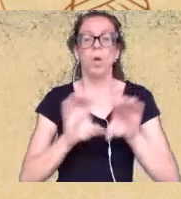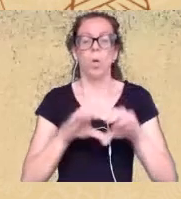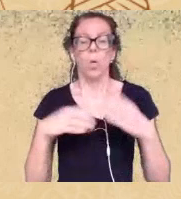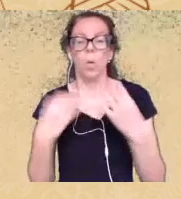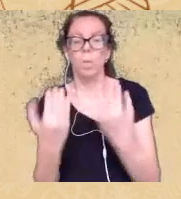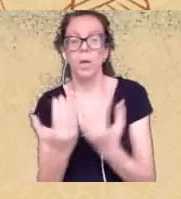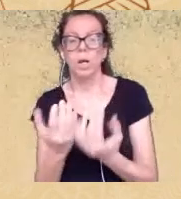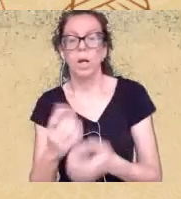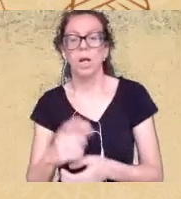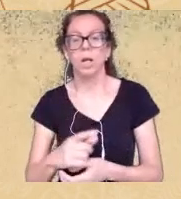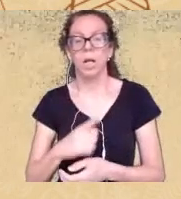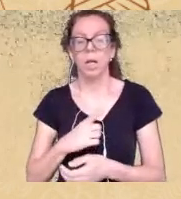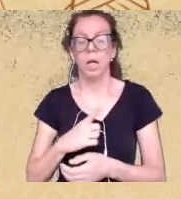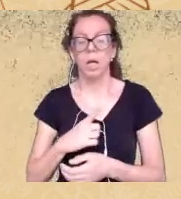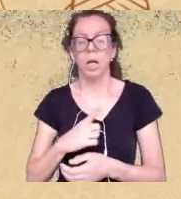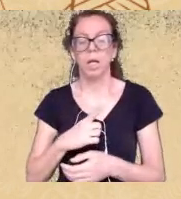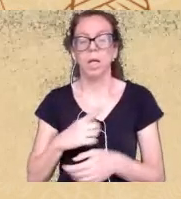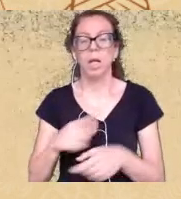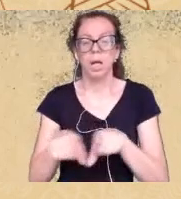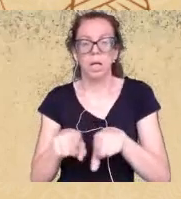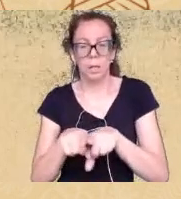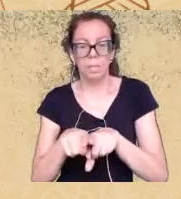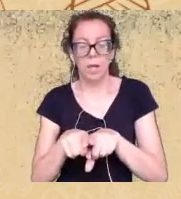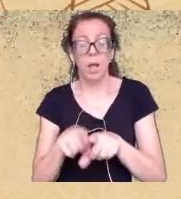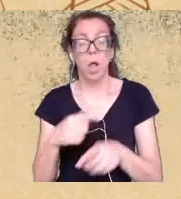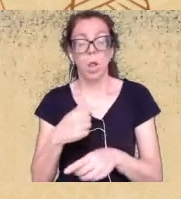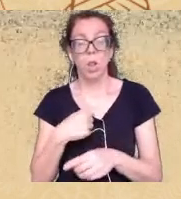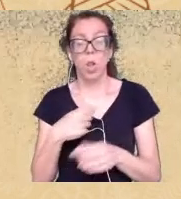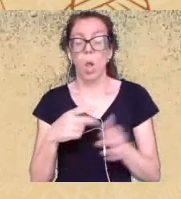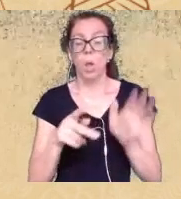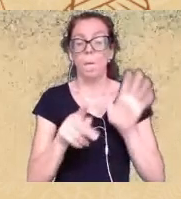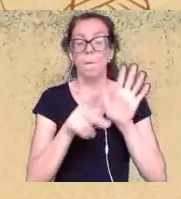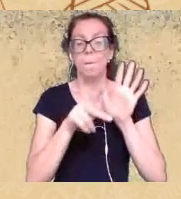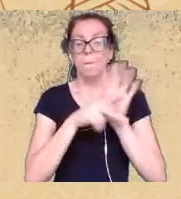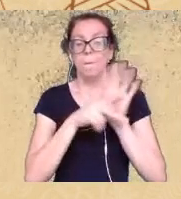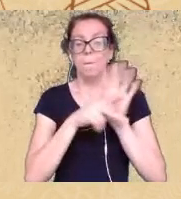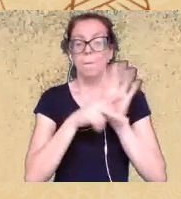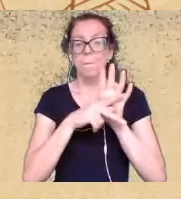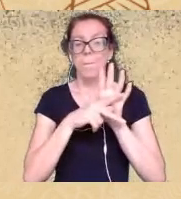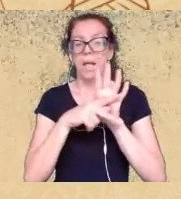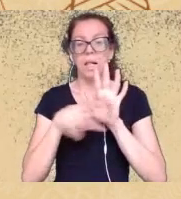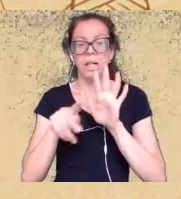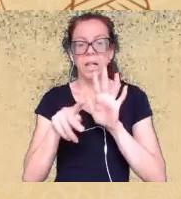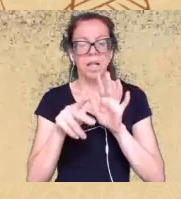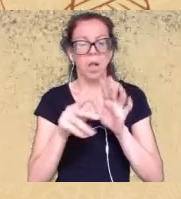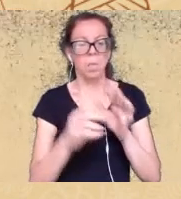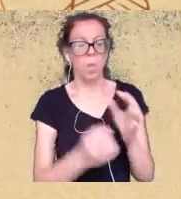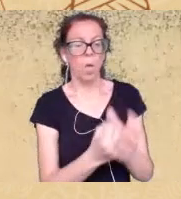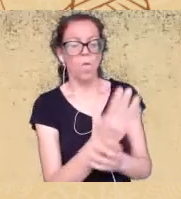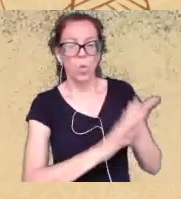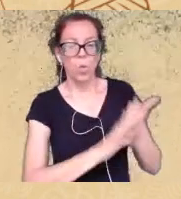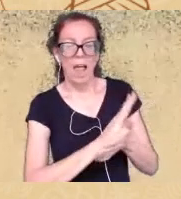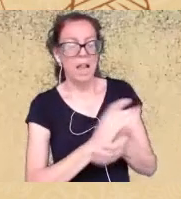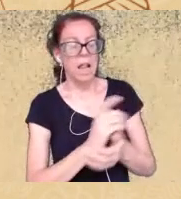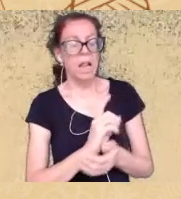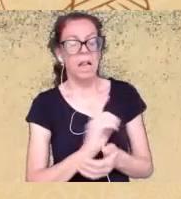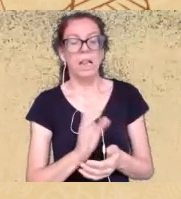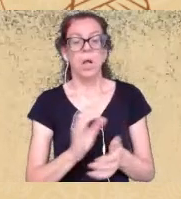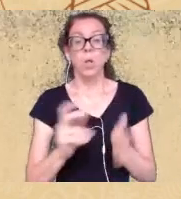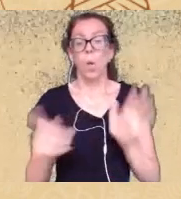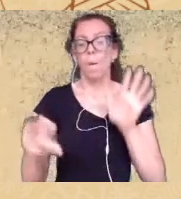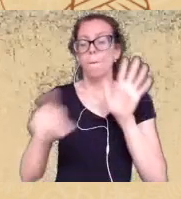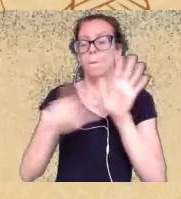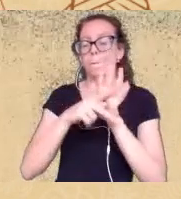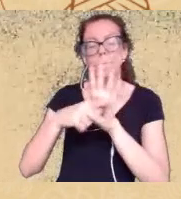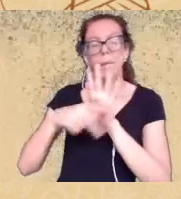ancestralidade nós pertencemos nós não somos fruto do nada nós pertencemos eu sou descendente